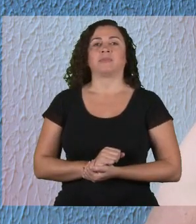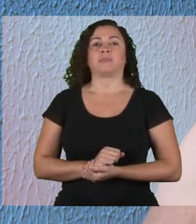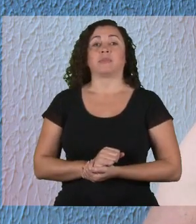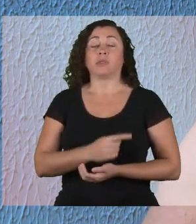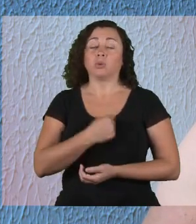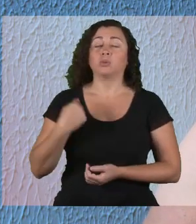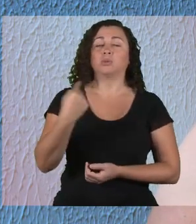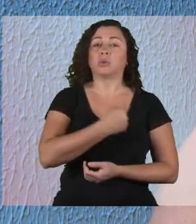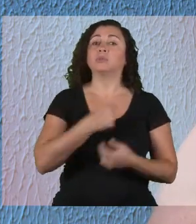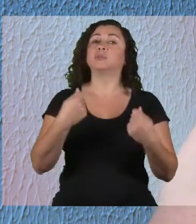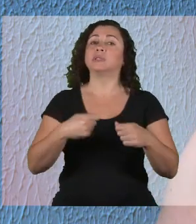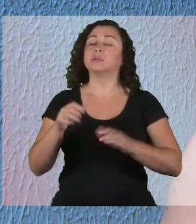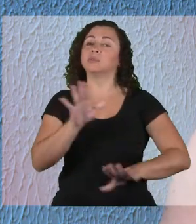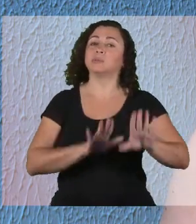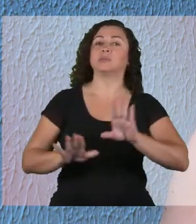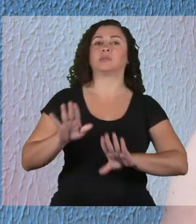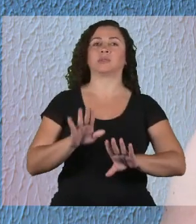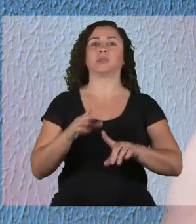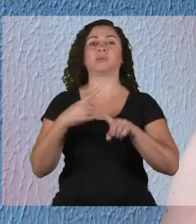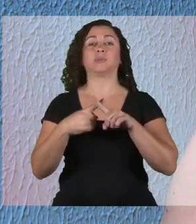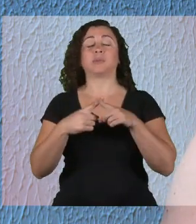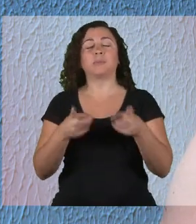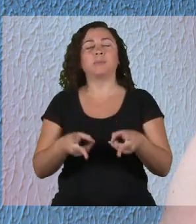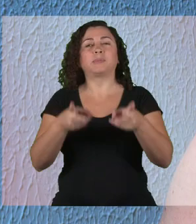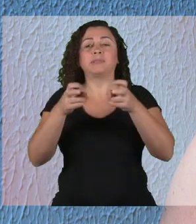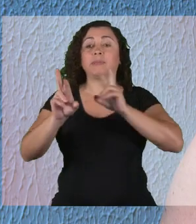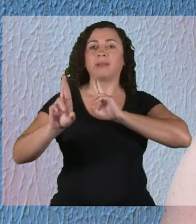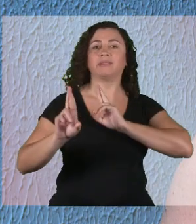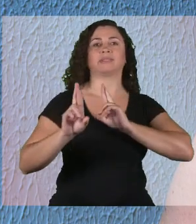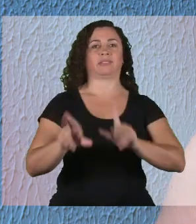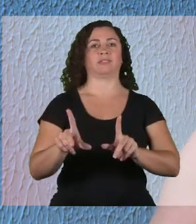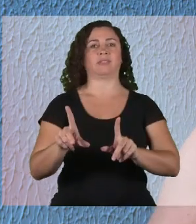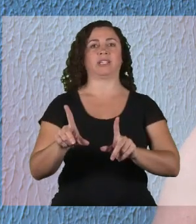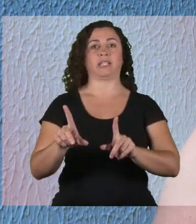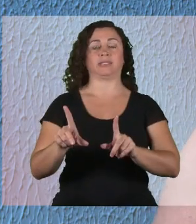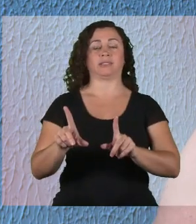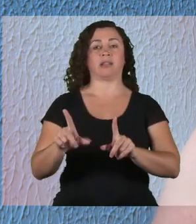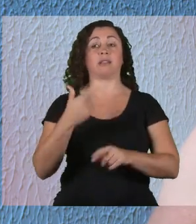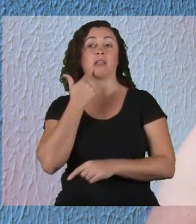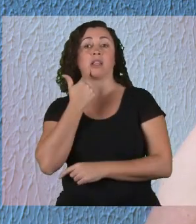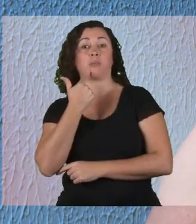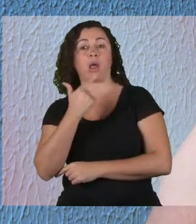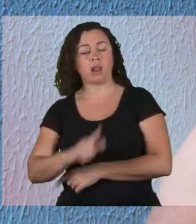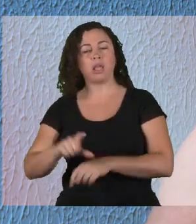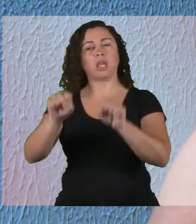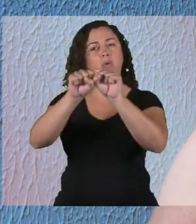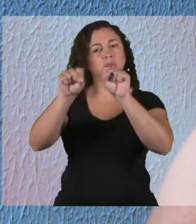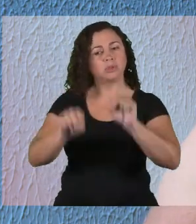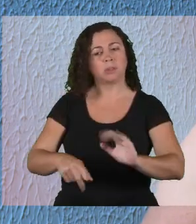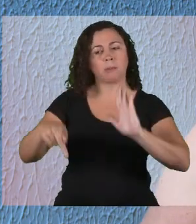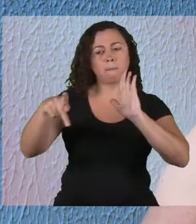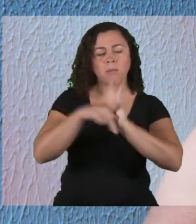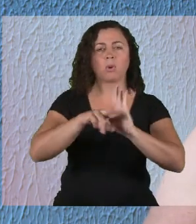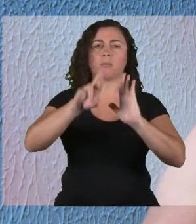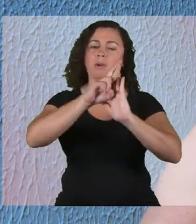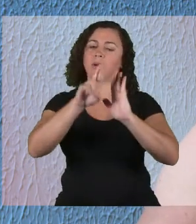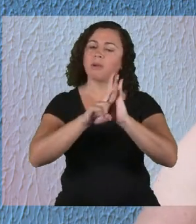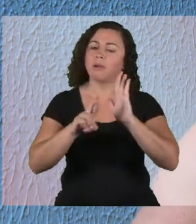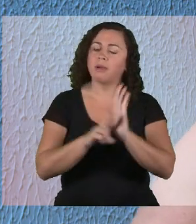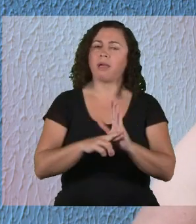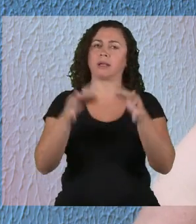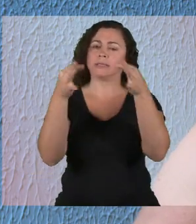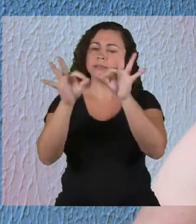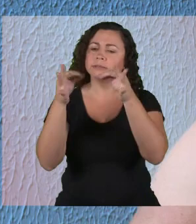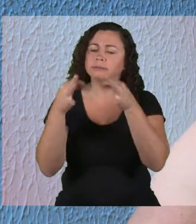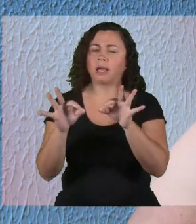Nós devemos diferenciar a língua com o seu sistema, suas regras de